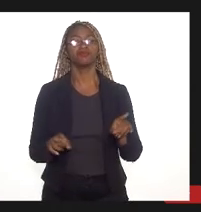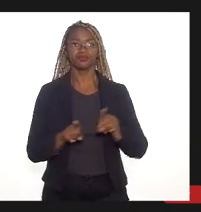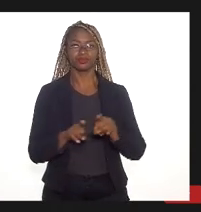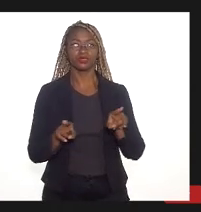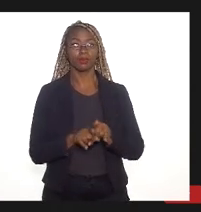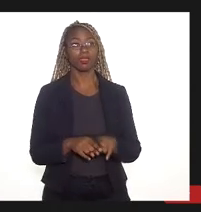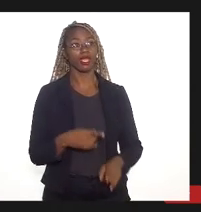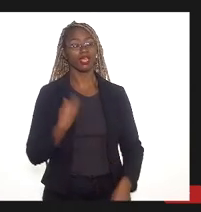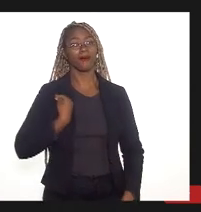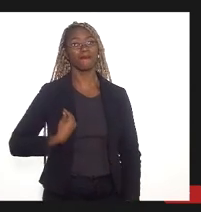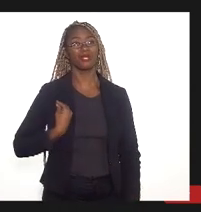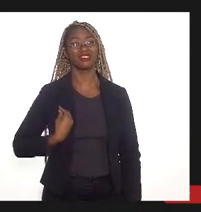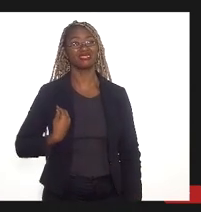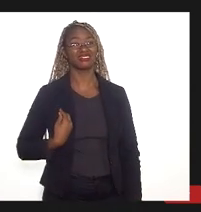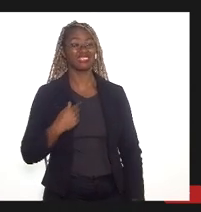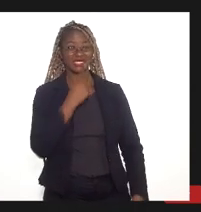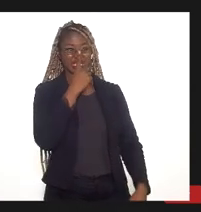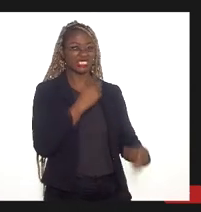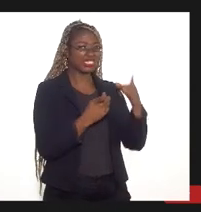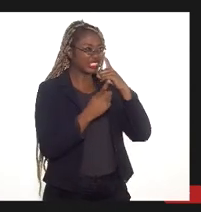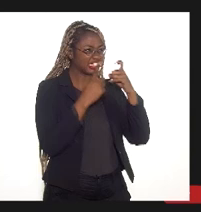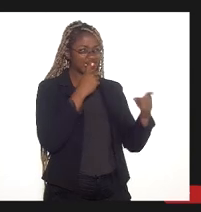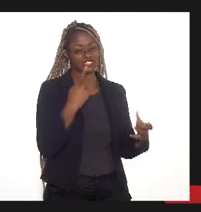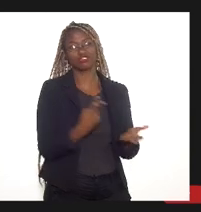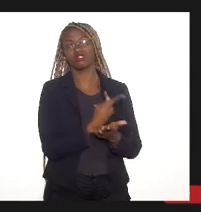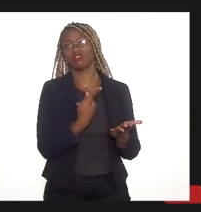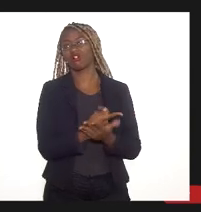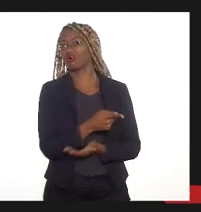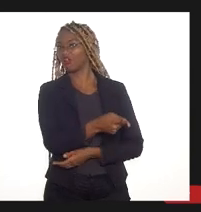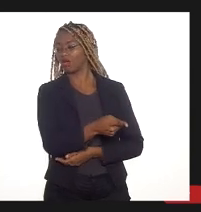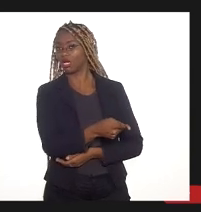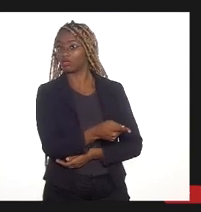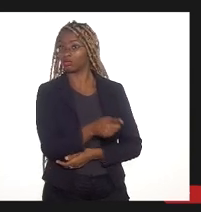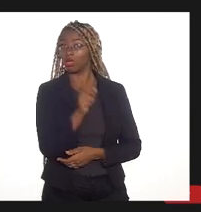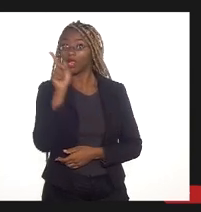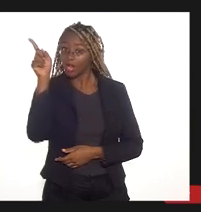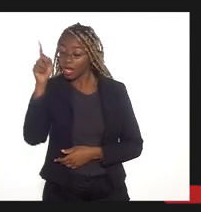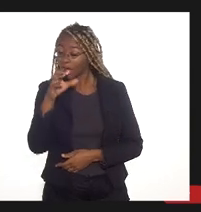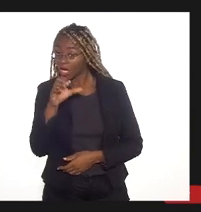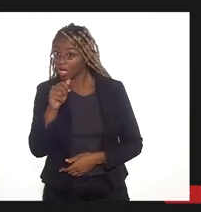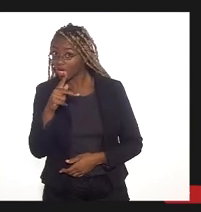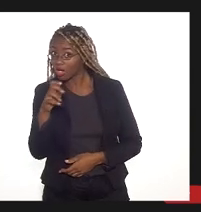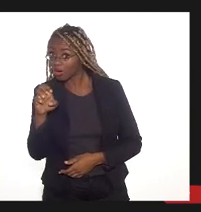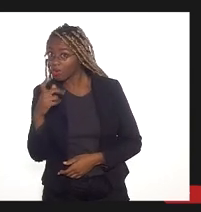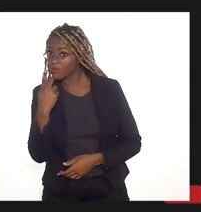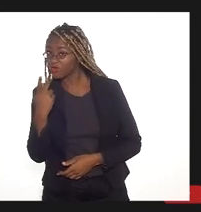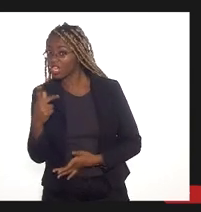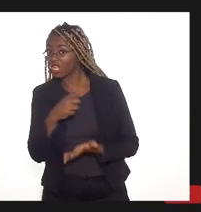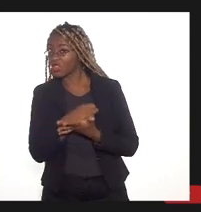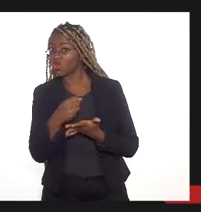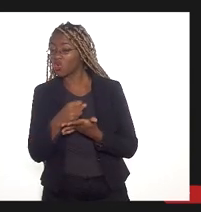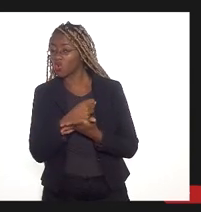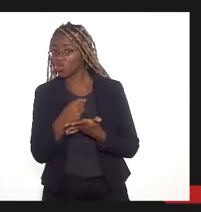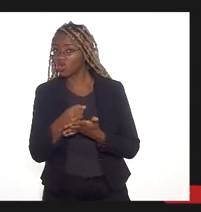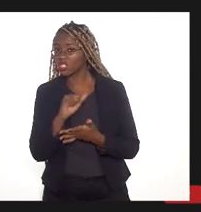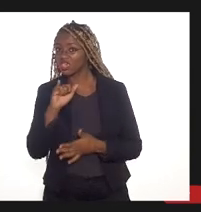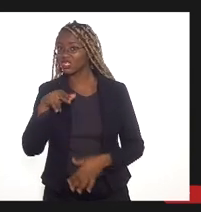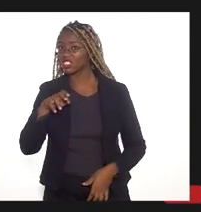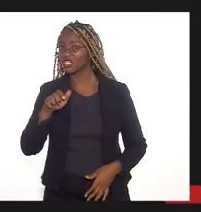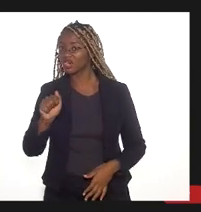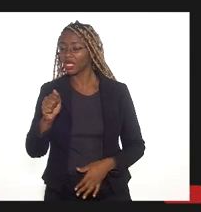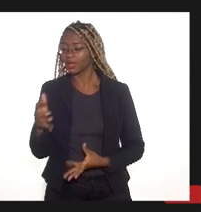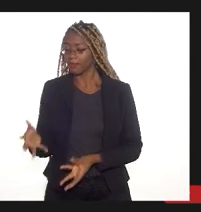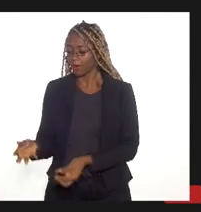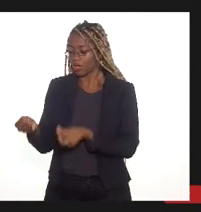presença de lixões clandestinos. Então, isso é a Copa UFRJ falando a partir do contrato que o INEA fez. O INEA assumiu esse